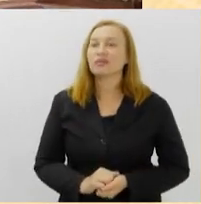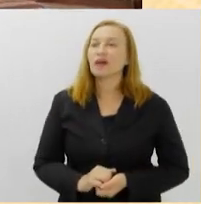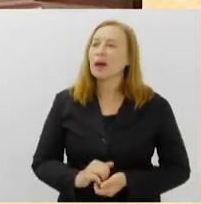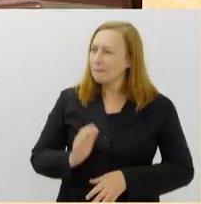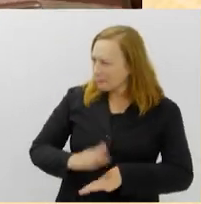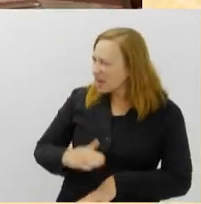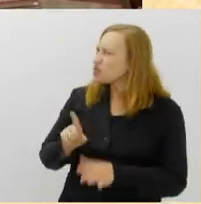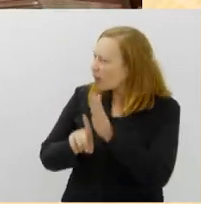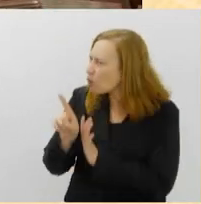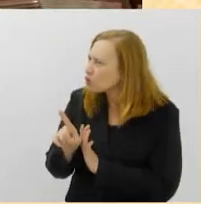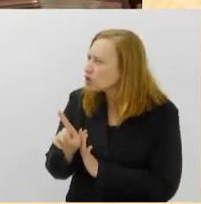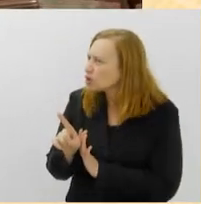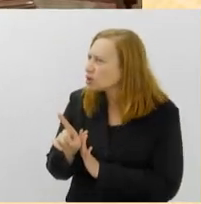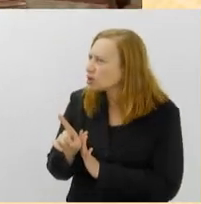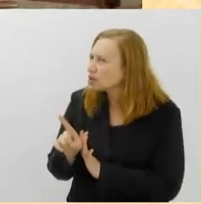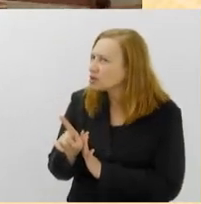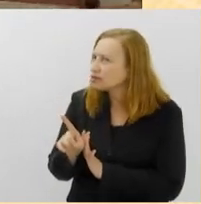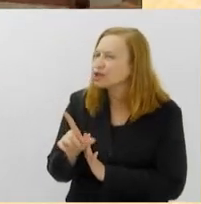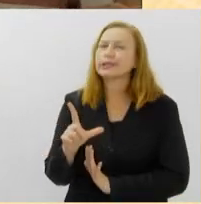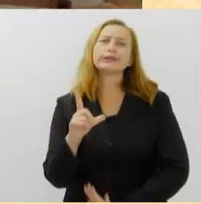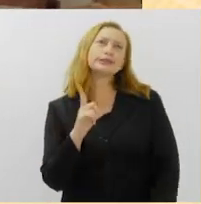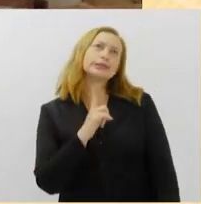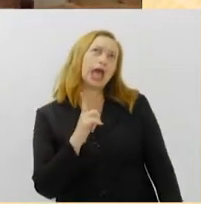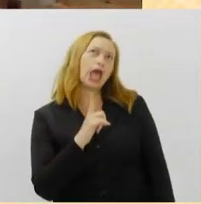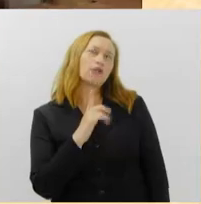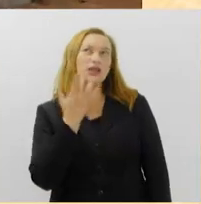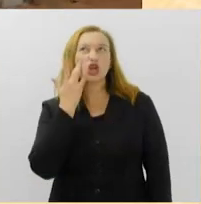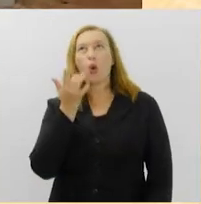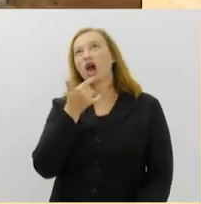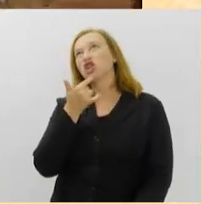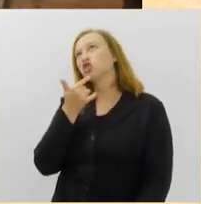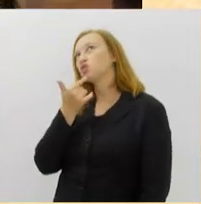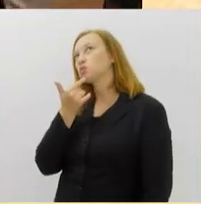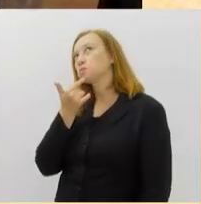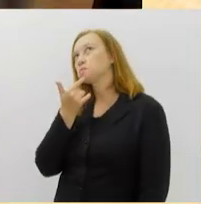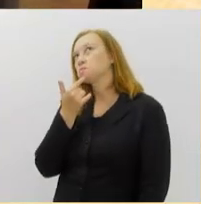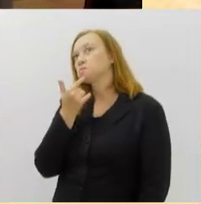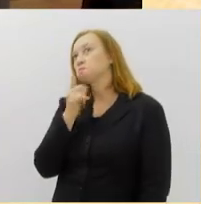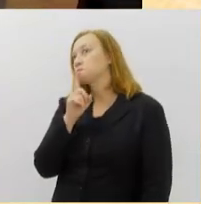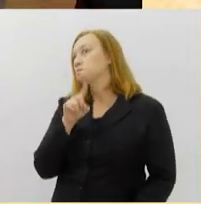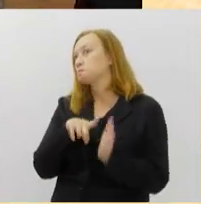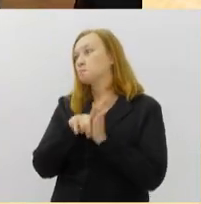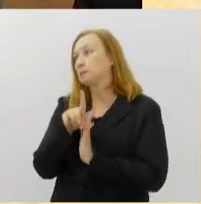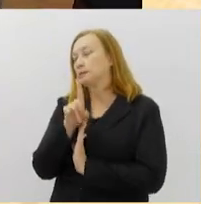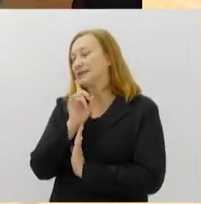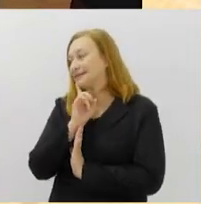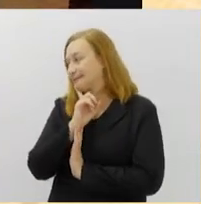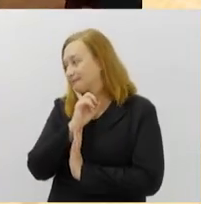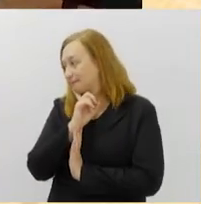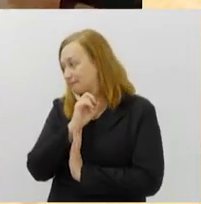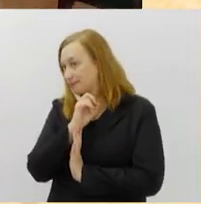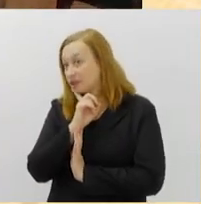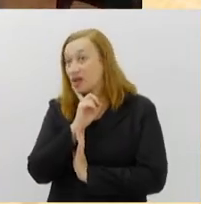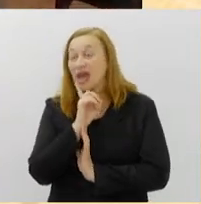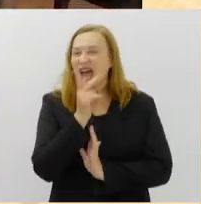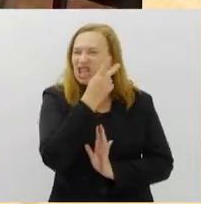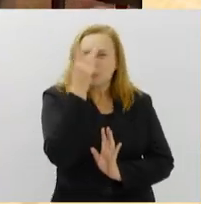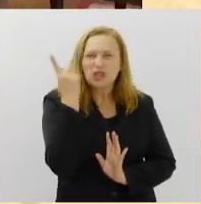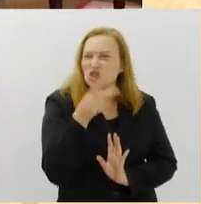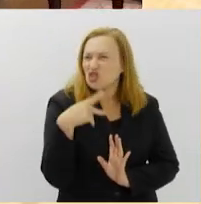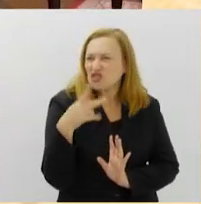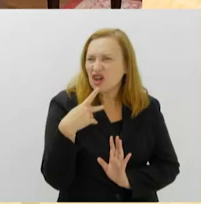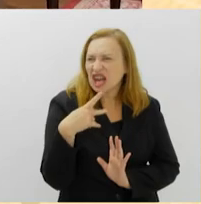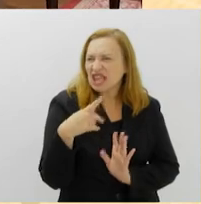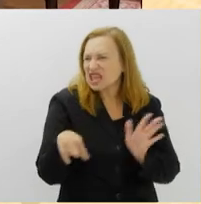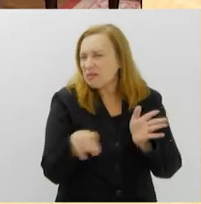pergunta? Tenho, mas eu acho melhor não fazer. O que as pessoas dizem é